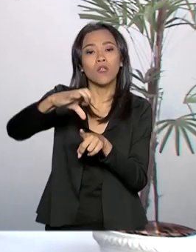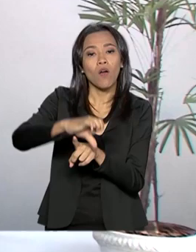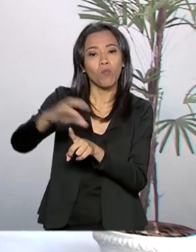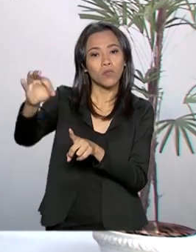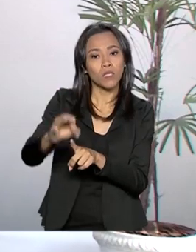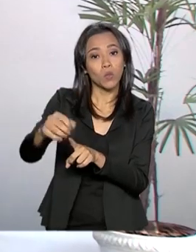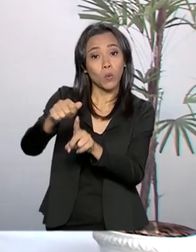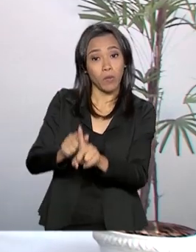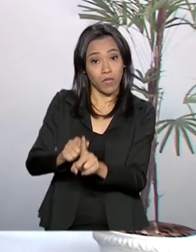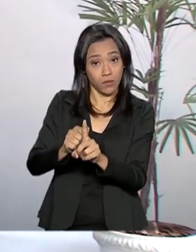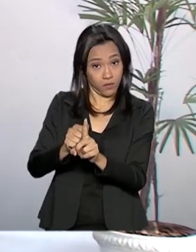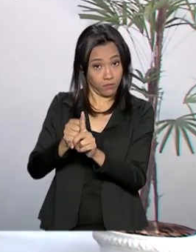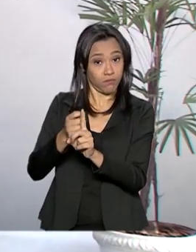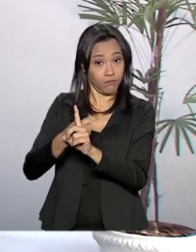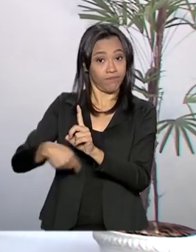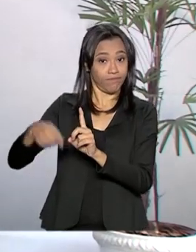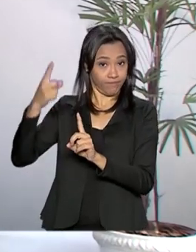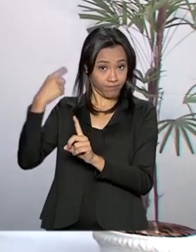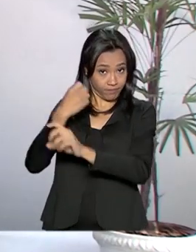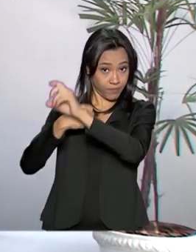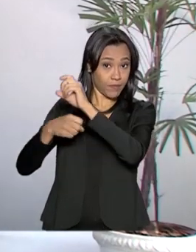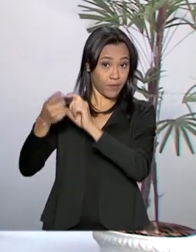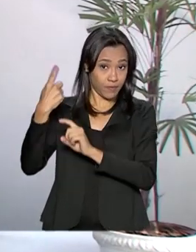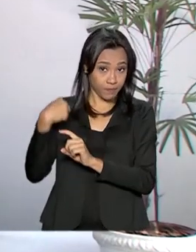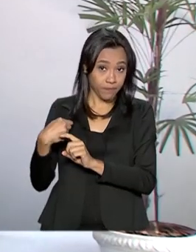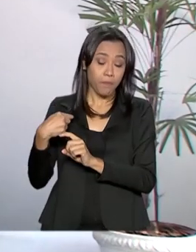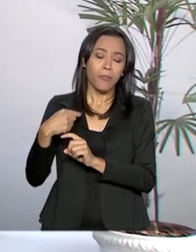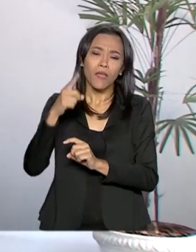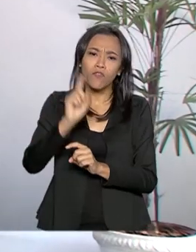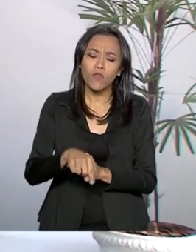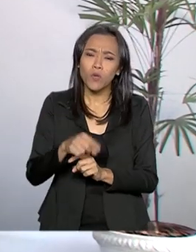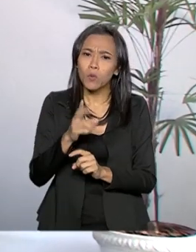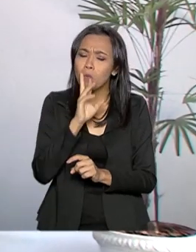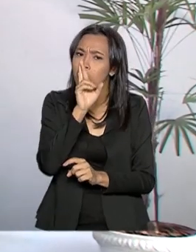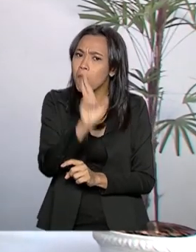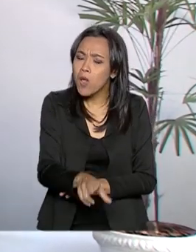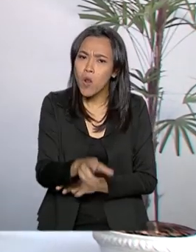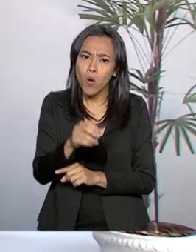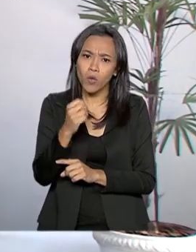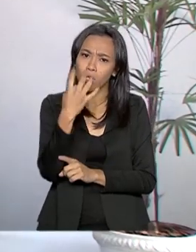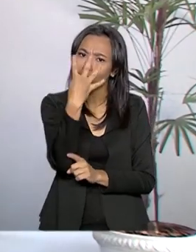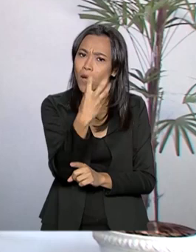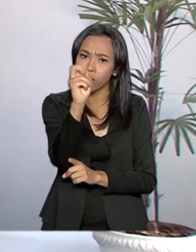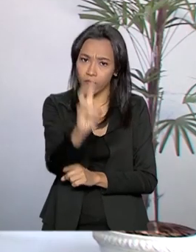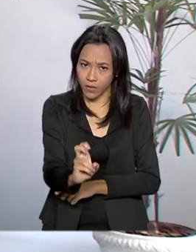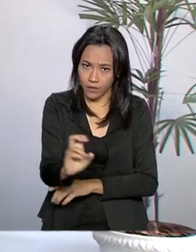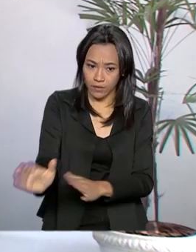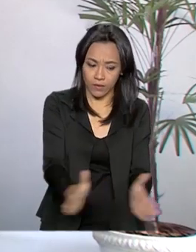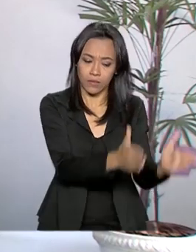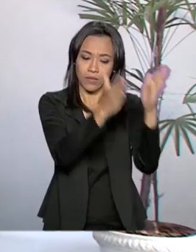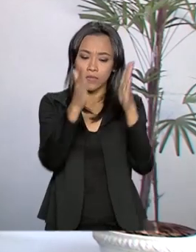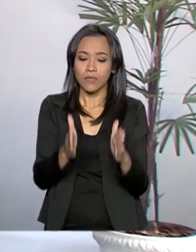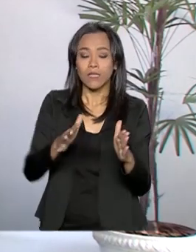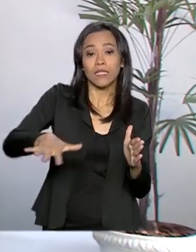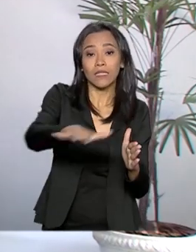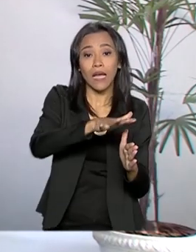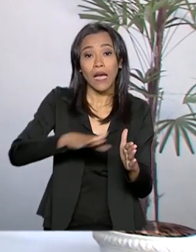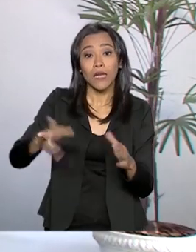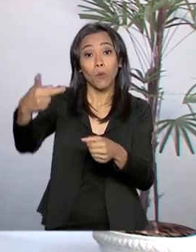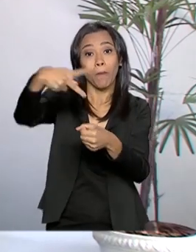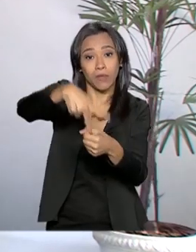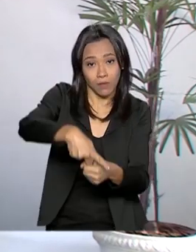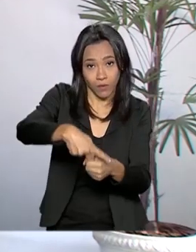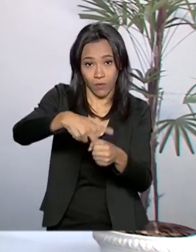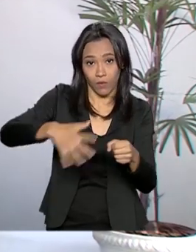mês passado e foi o maior resultado em quatro meses no setor. Já os preços dos produtos de refino de petróleo